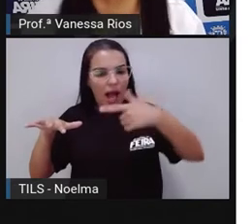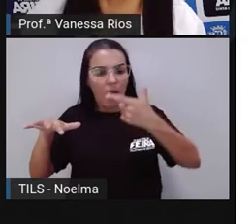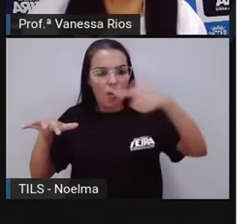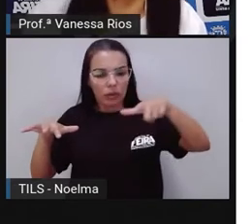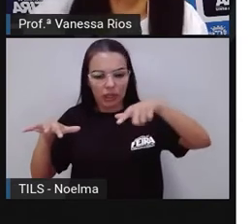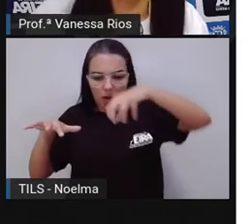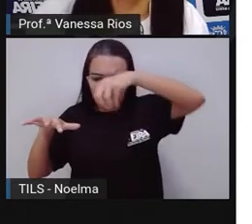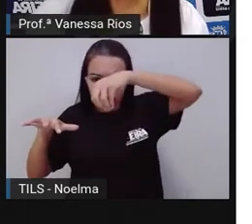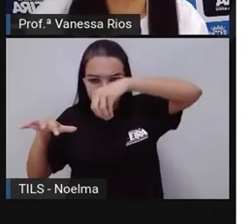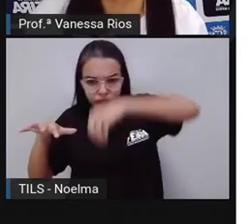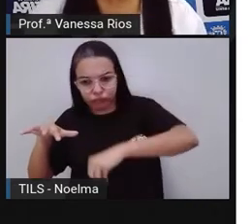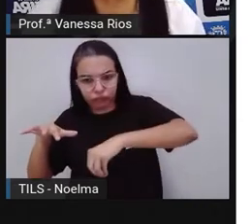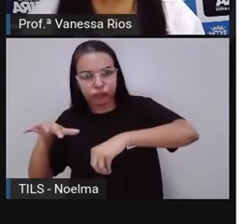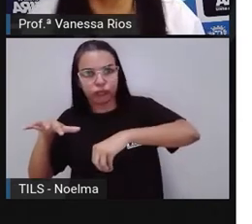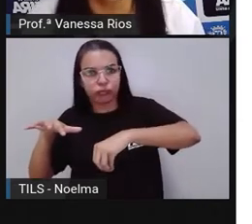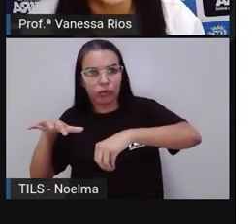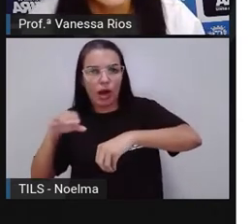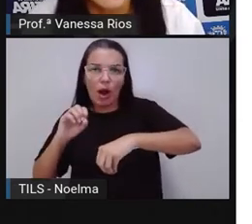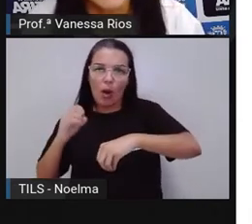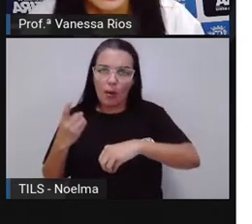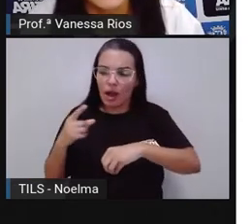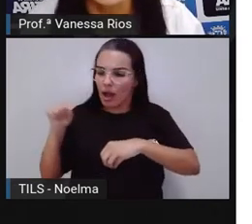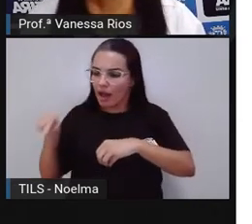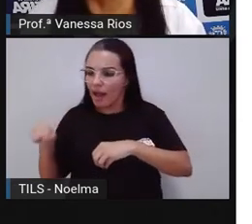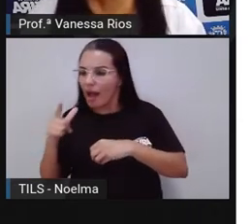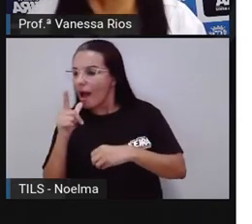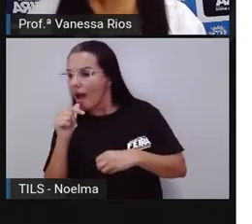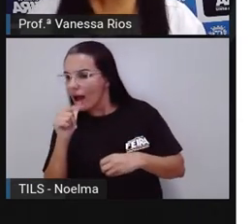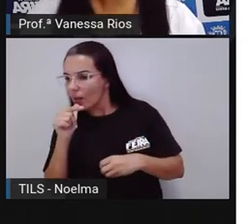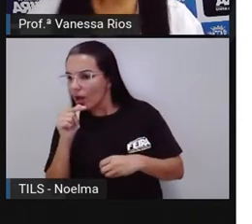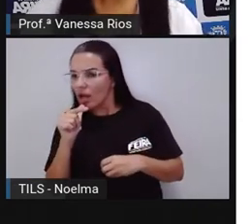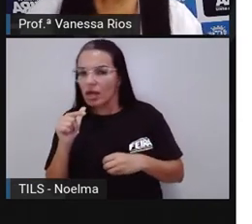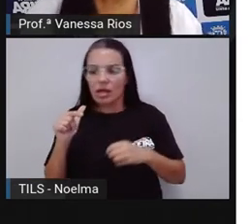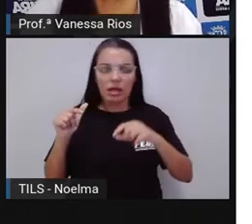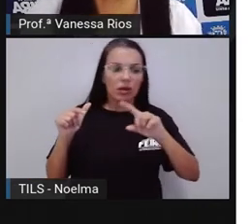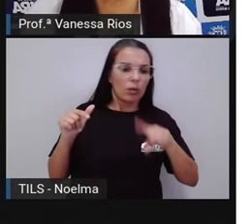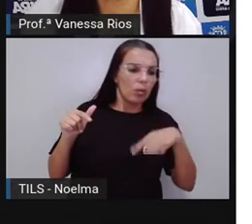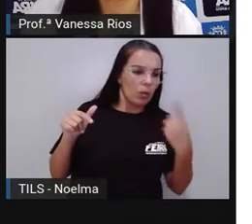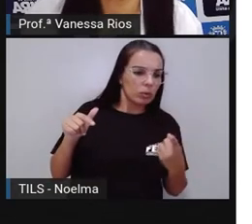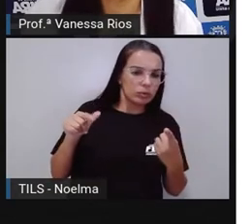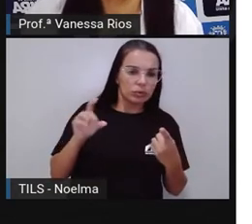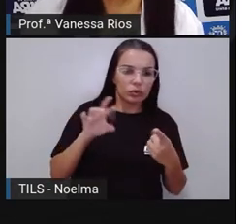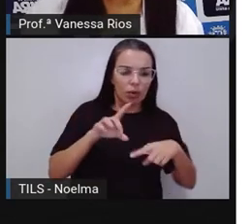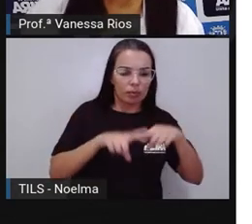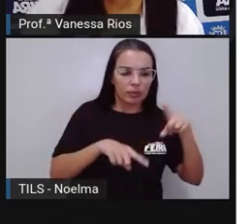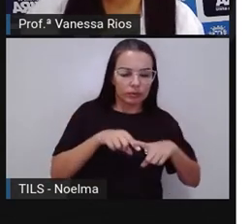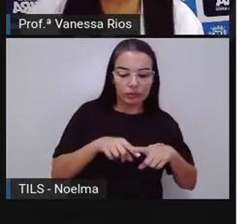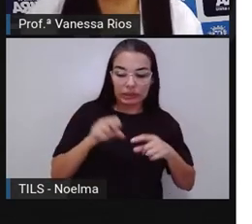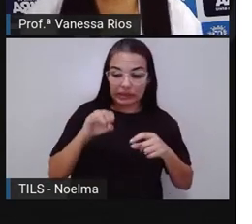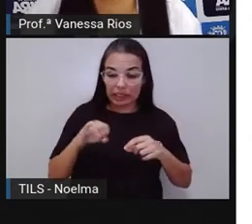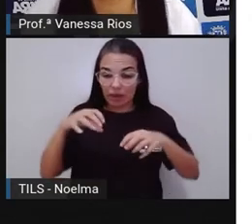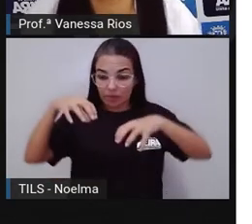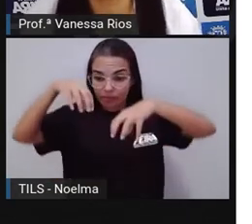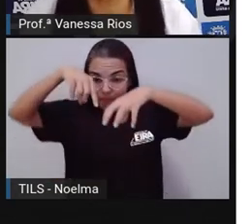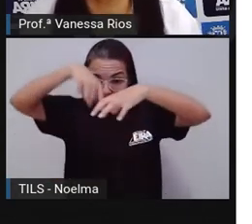ou quando uma é sólida e a outra é líquida, por exemplo. Então, é uma forma de perceber, não é,